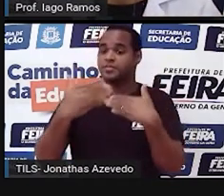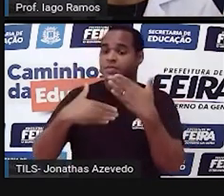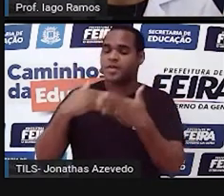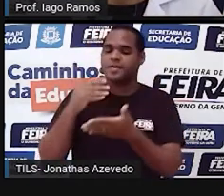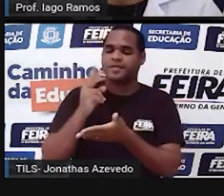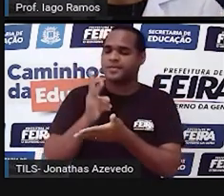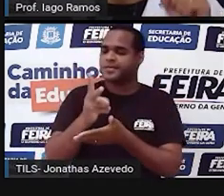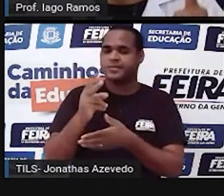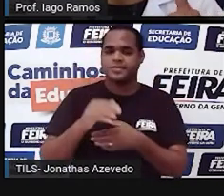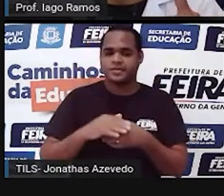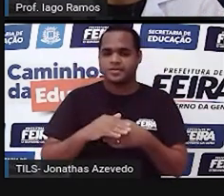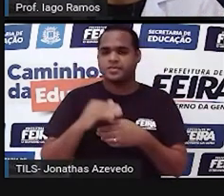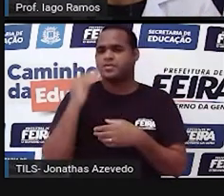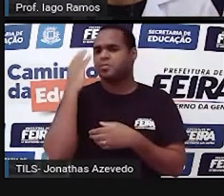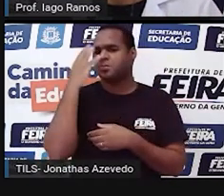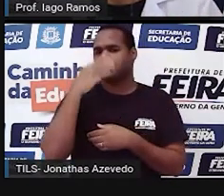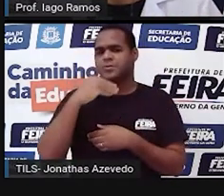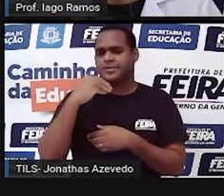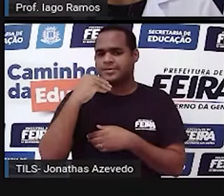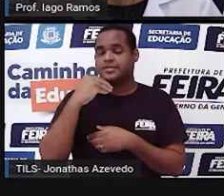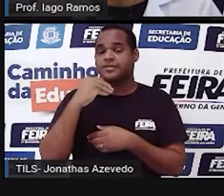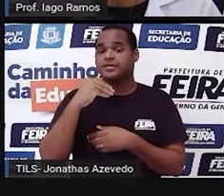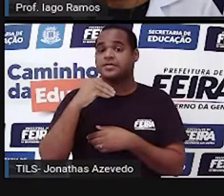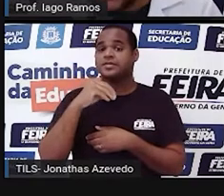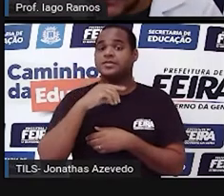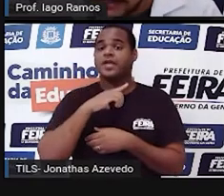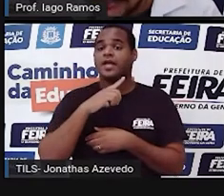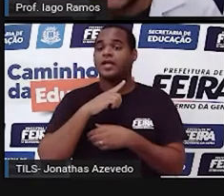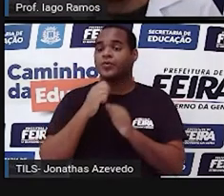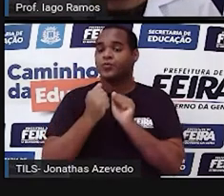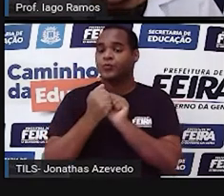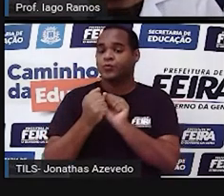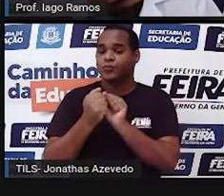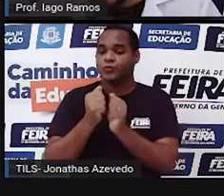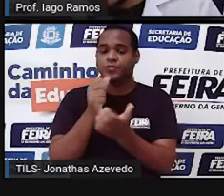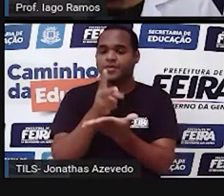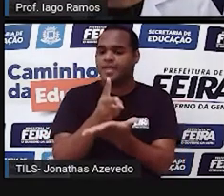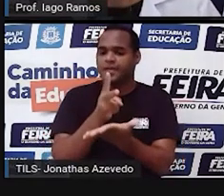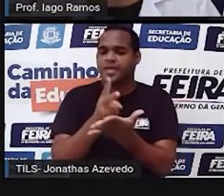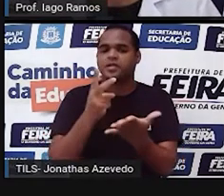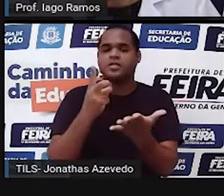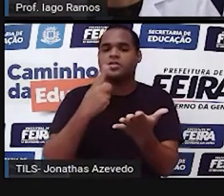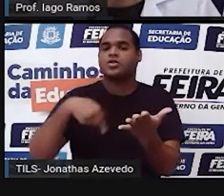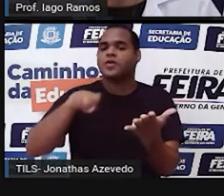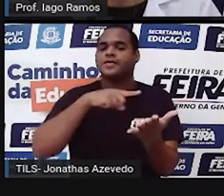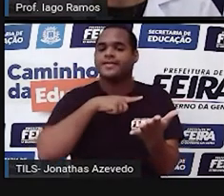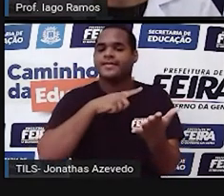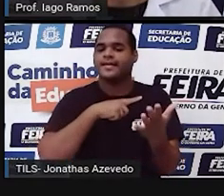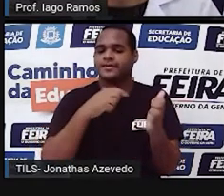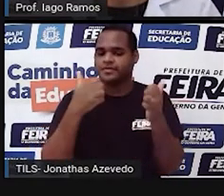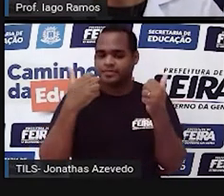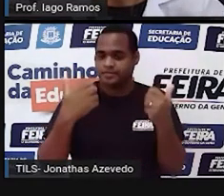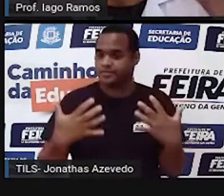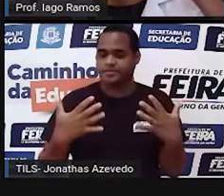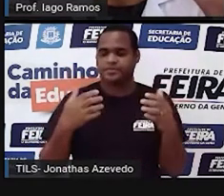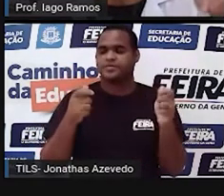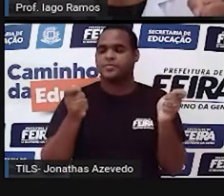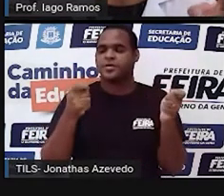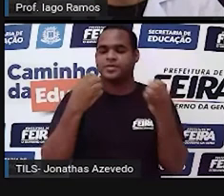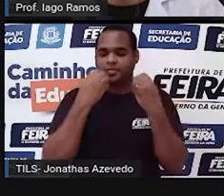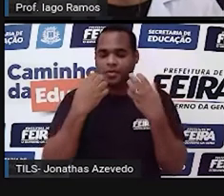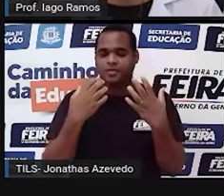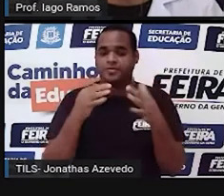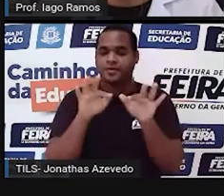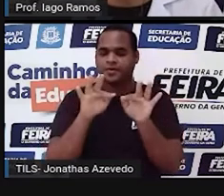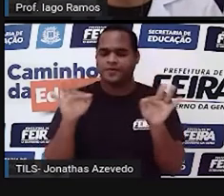números são bonitos porque eles nos acompanham onde quer que nós estejamos, tá bom? Então fica